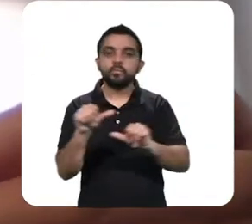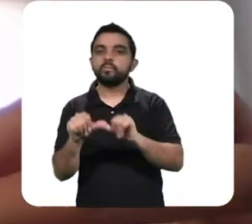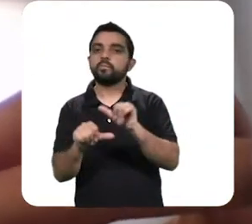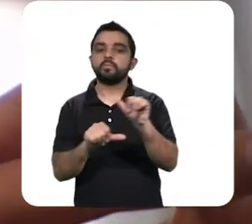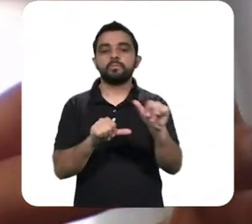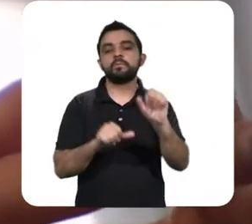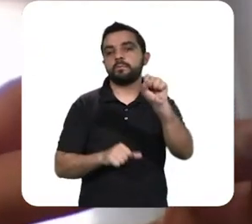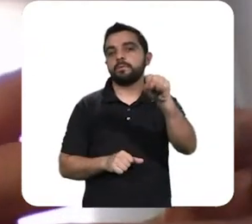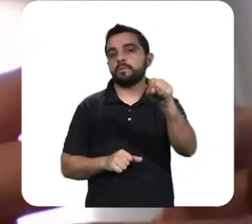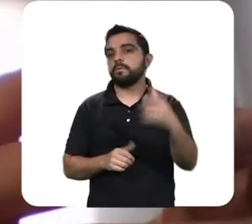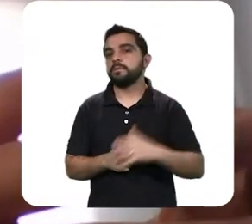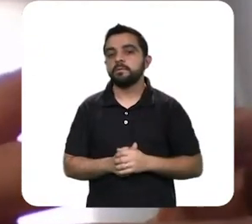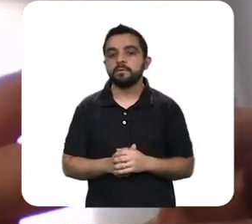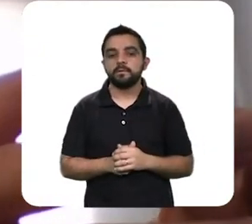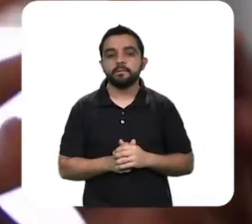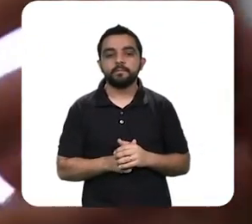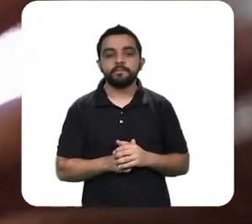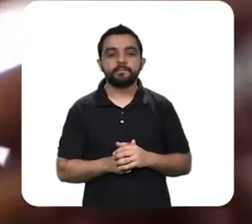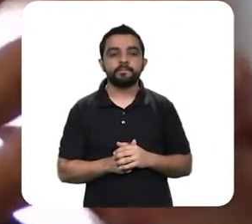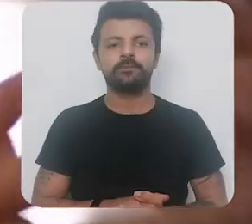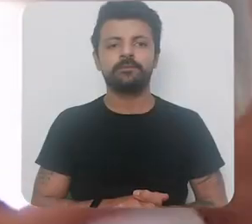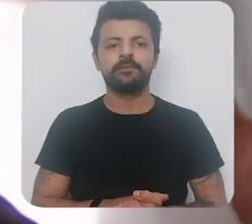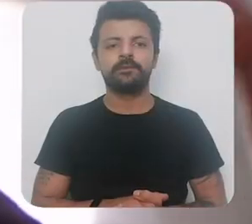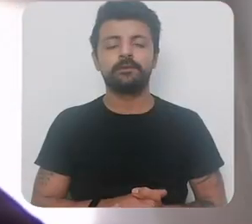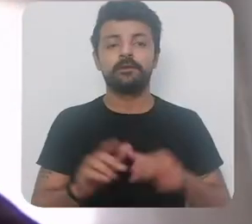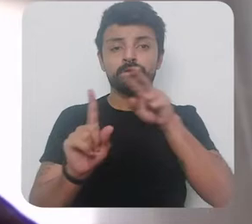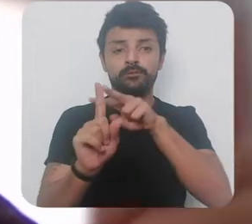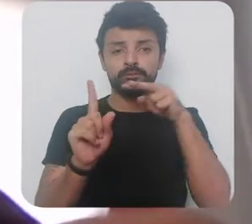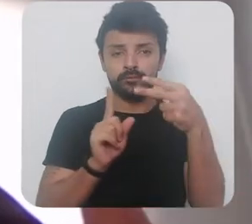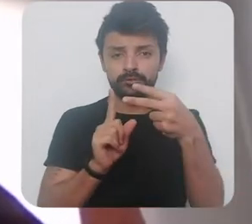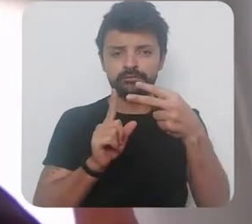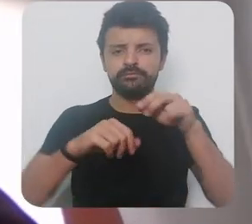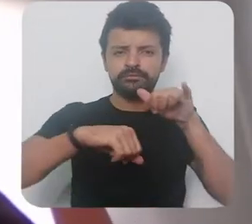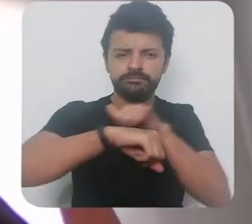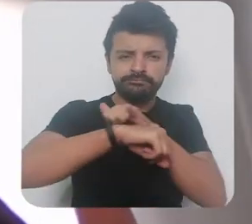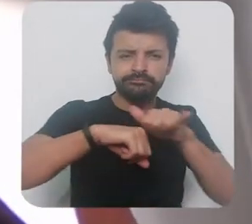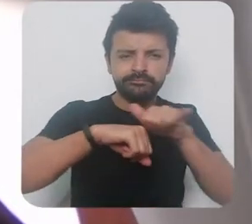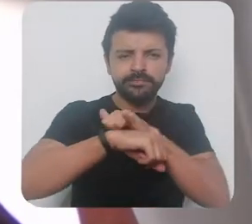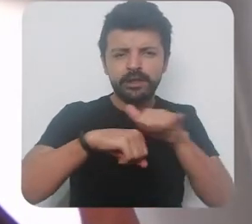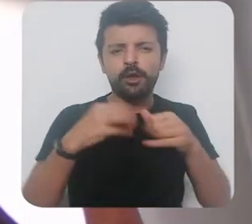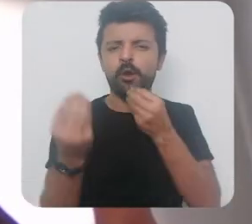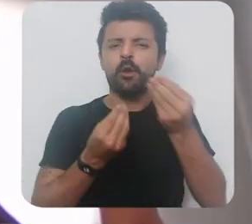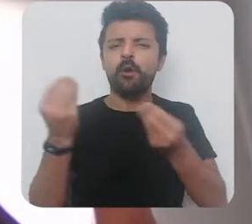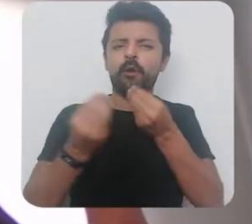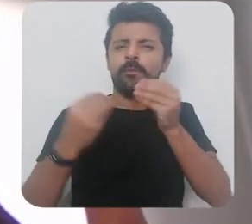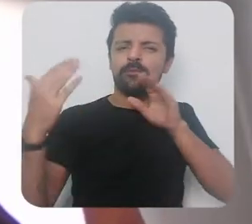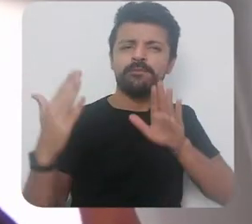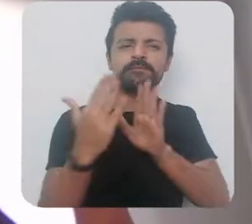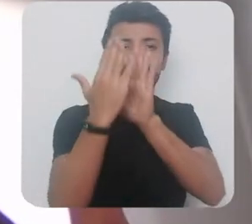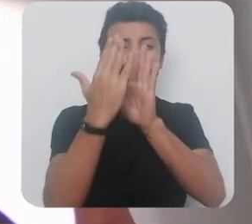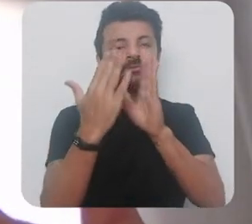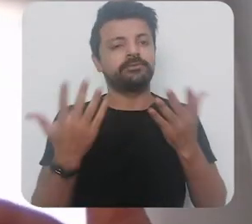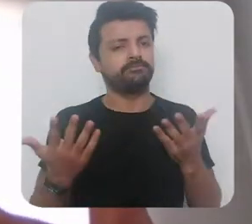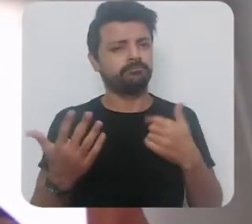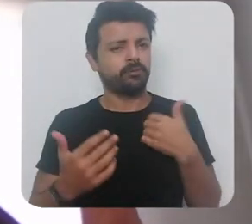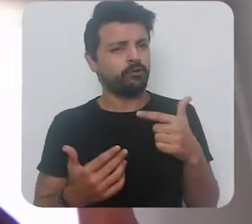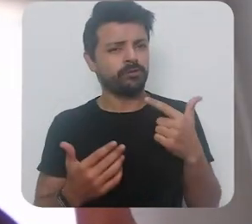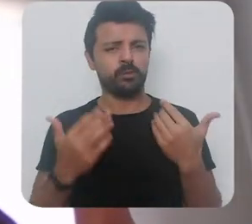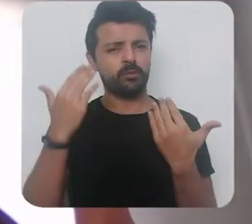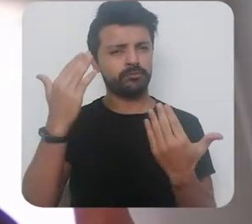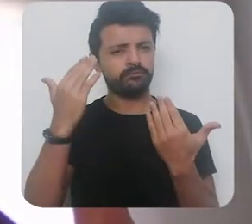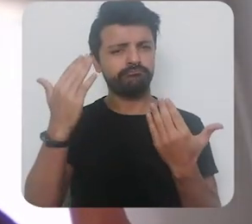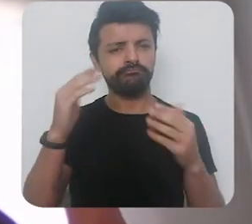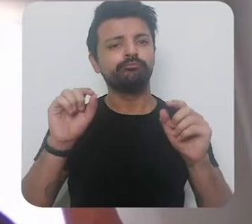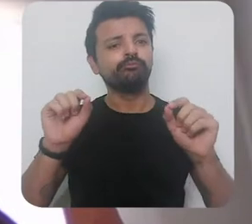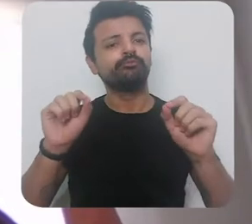essa crise agora do ponto de vista da estratégia de enfrentamento eu não tenho dúvida que